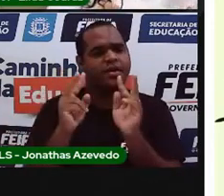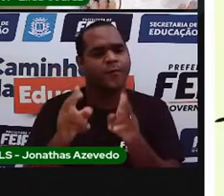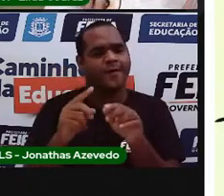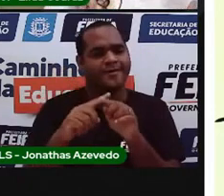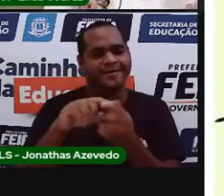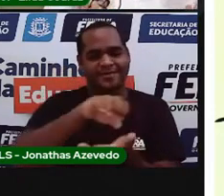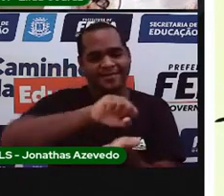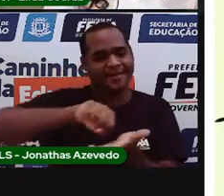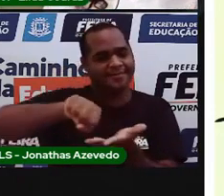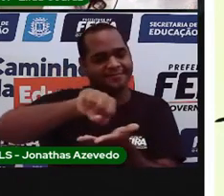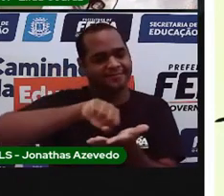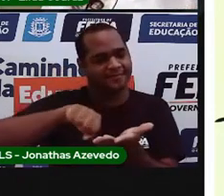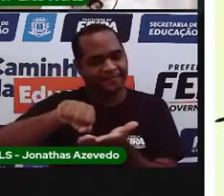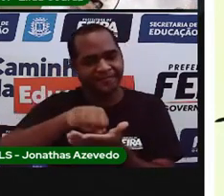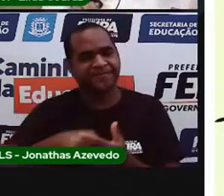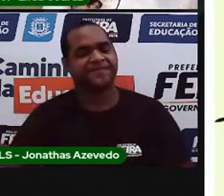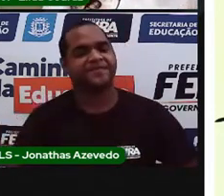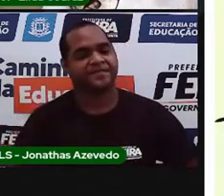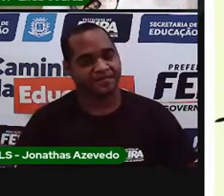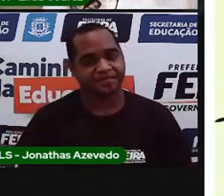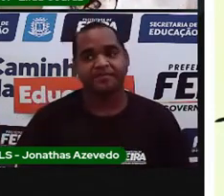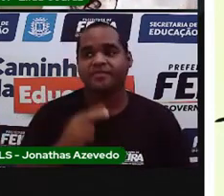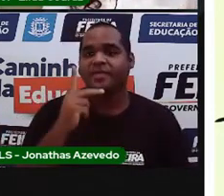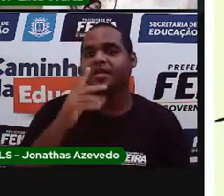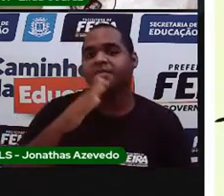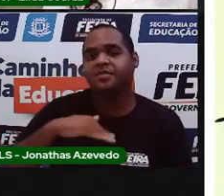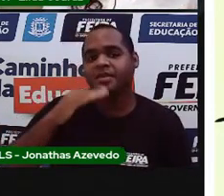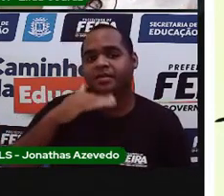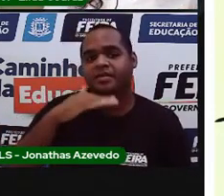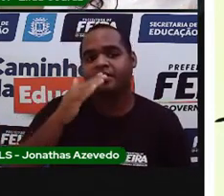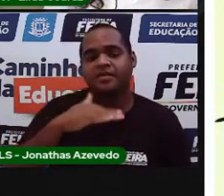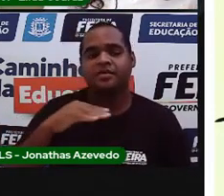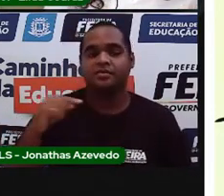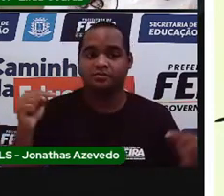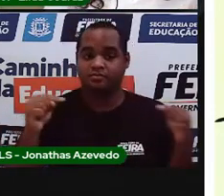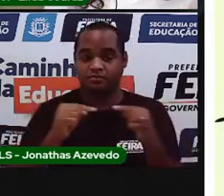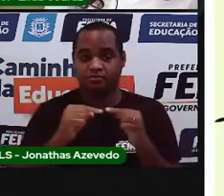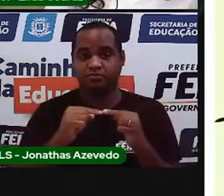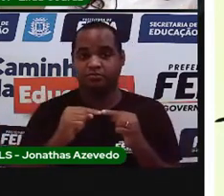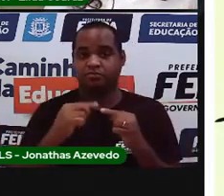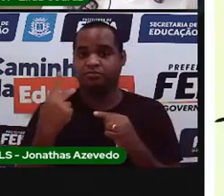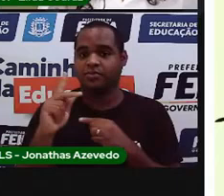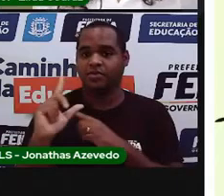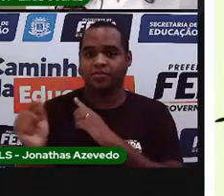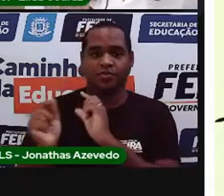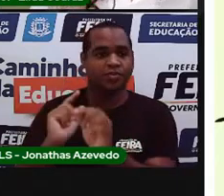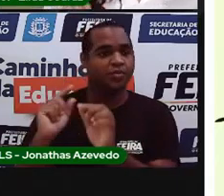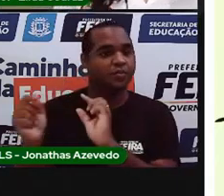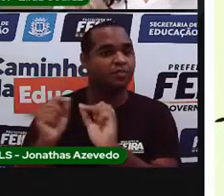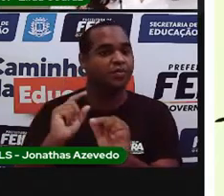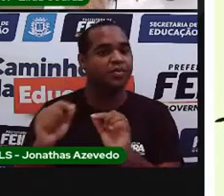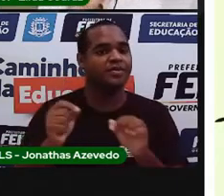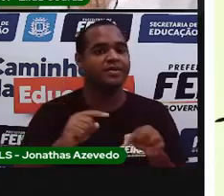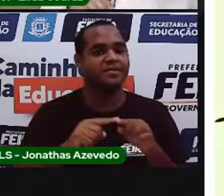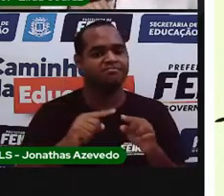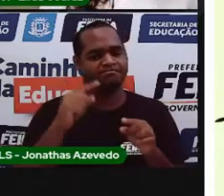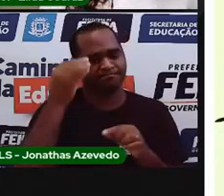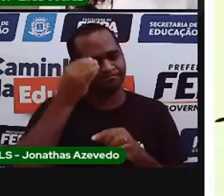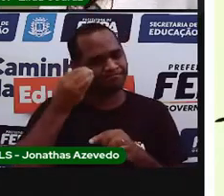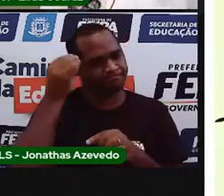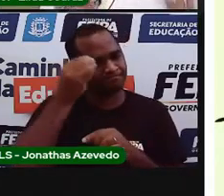detergente, tá bom? A pimenta fugitiva, que é o nome da nossa experiência, é uma experiência